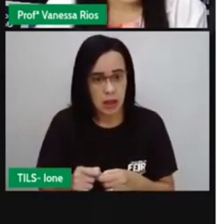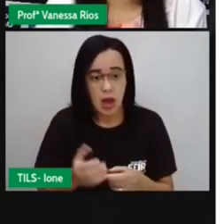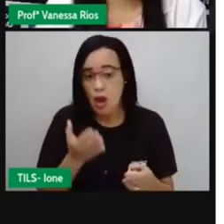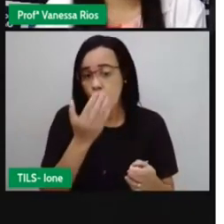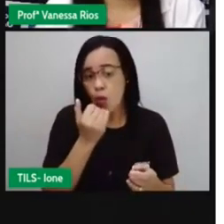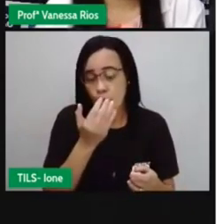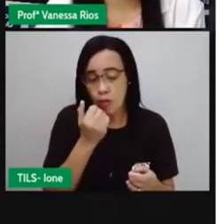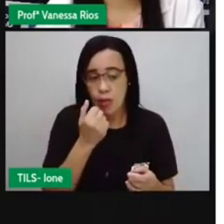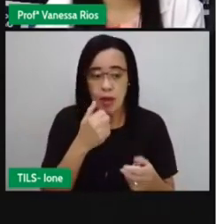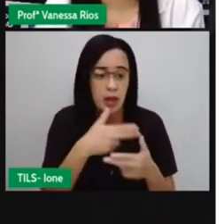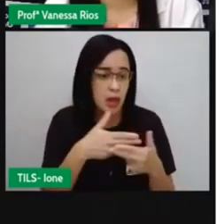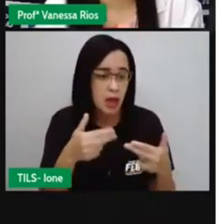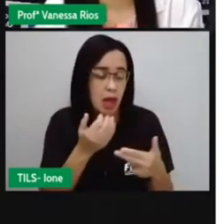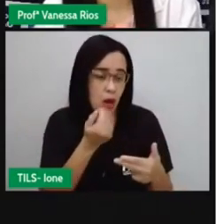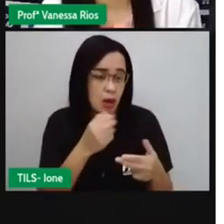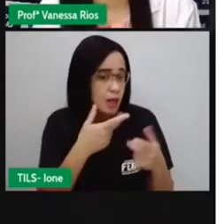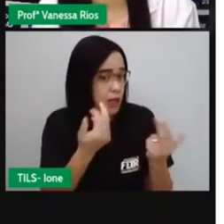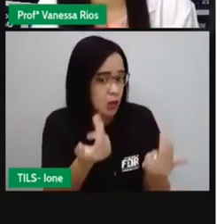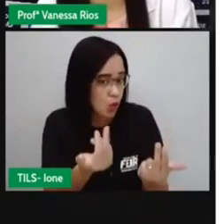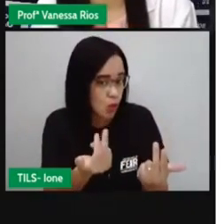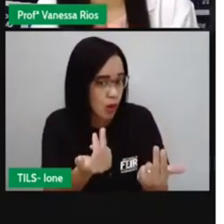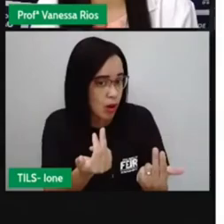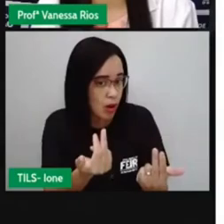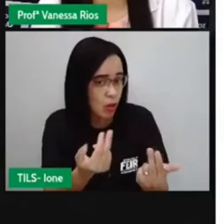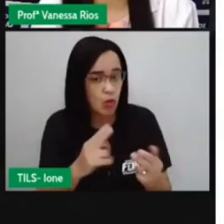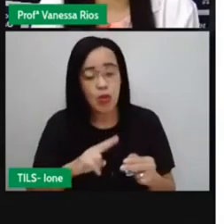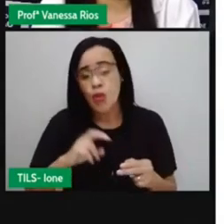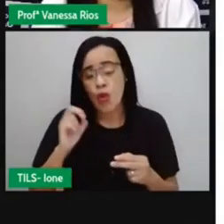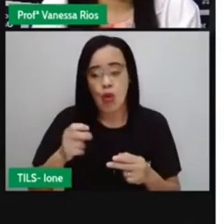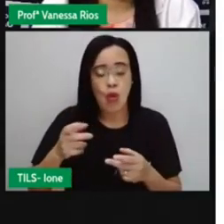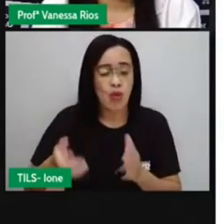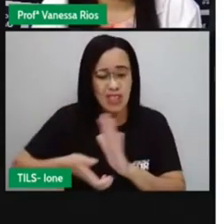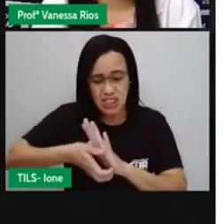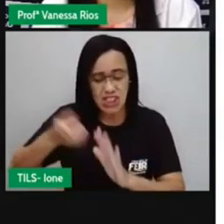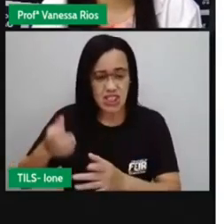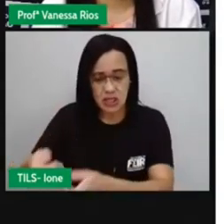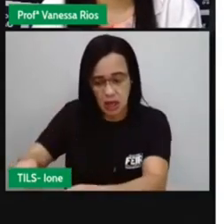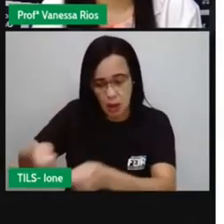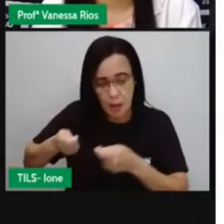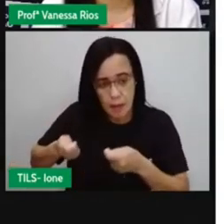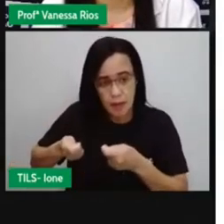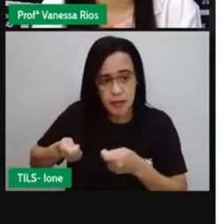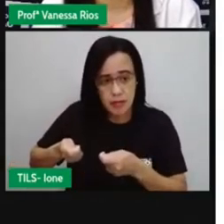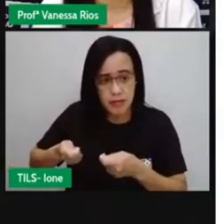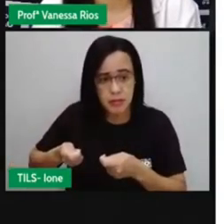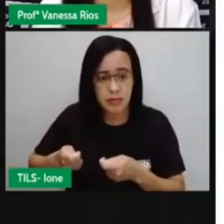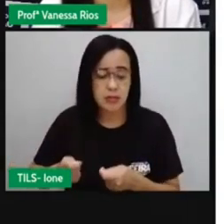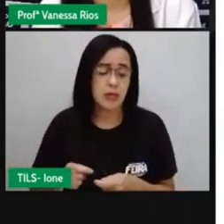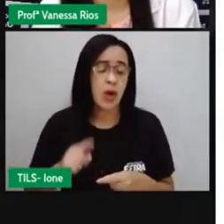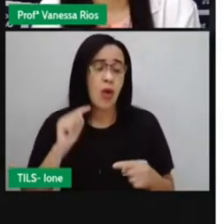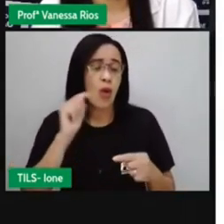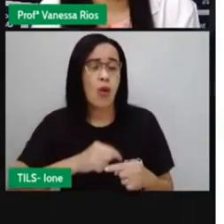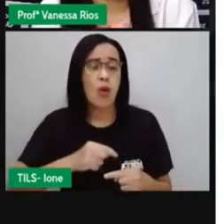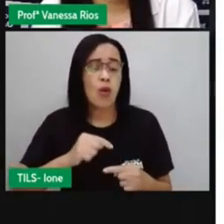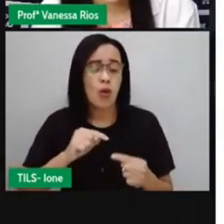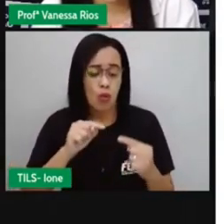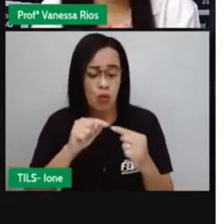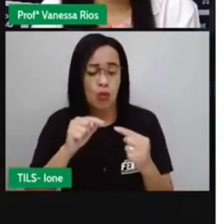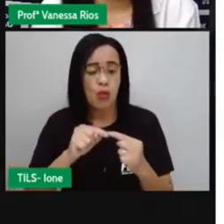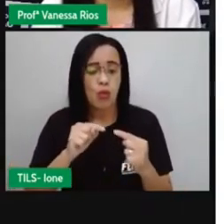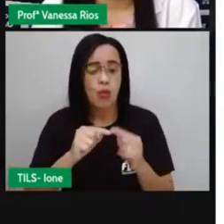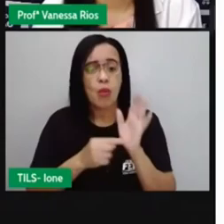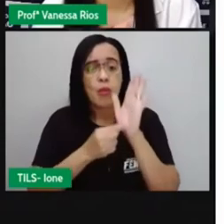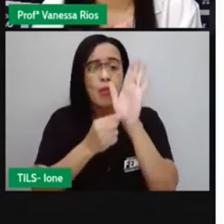aquele homem, indicar que o garçom tirasse a comida do outro homem, indicar que o outro homem estava comendo de maneira